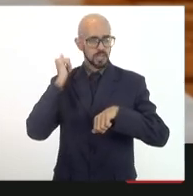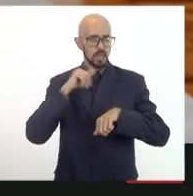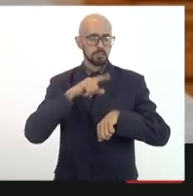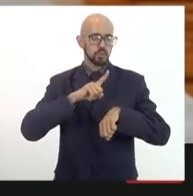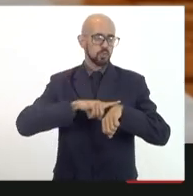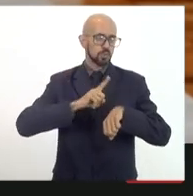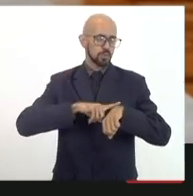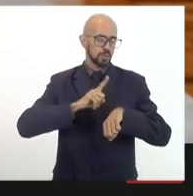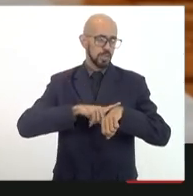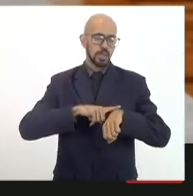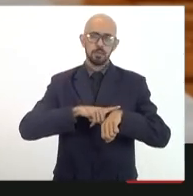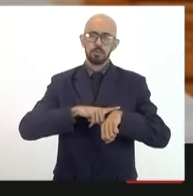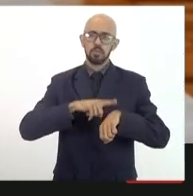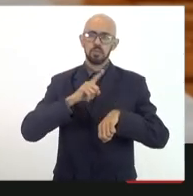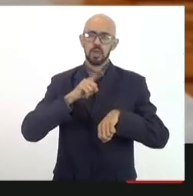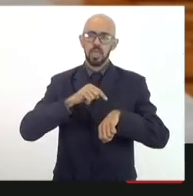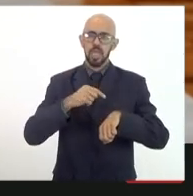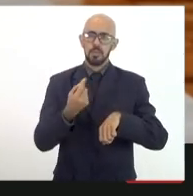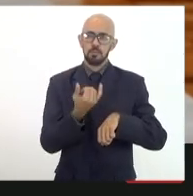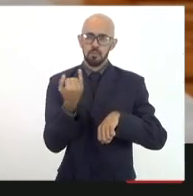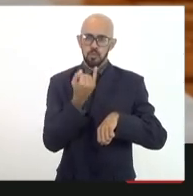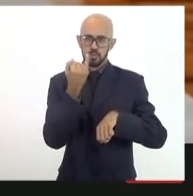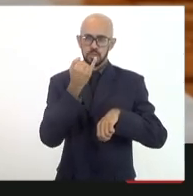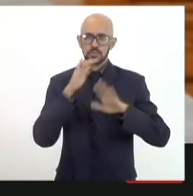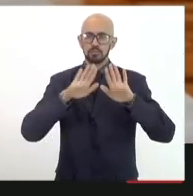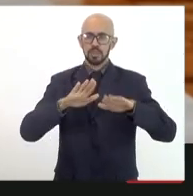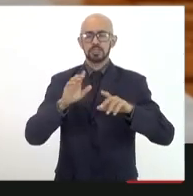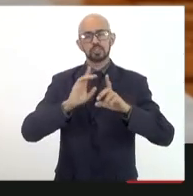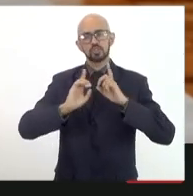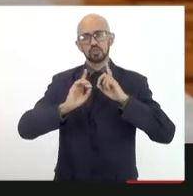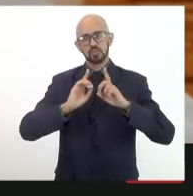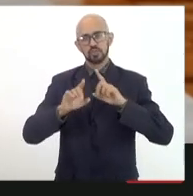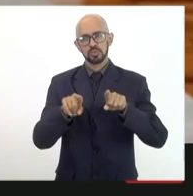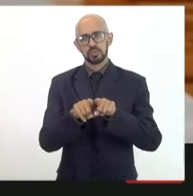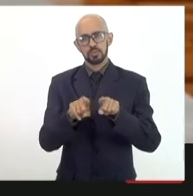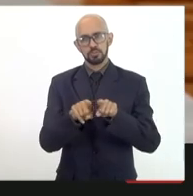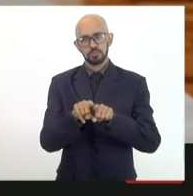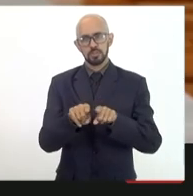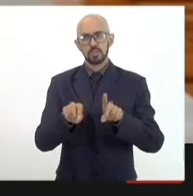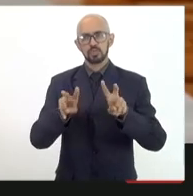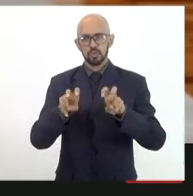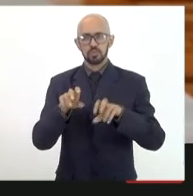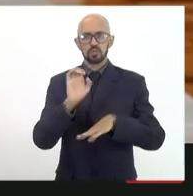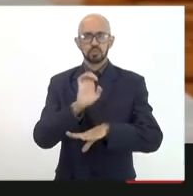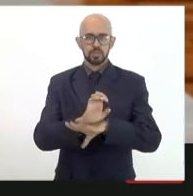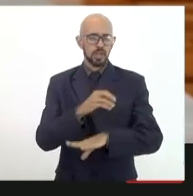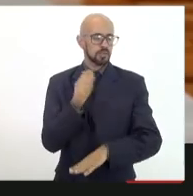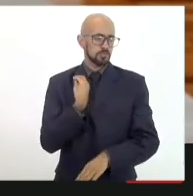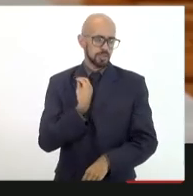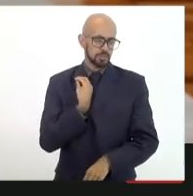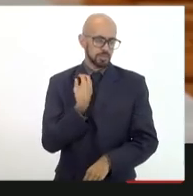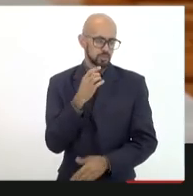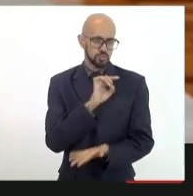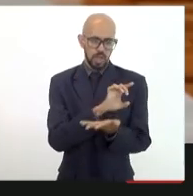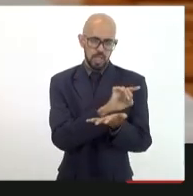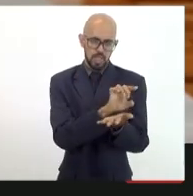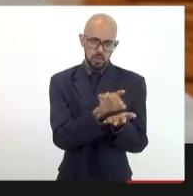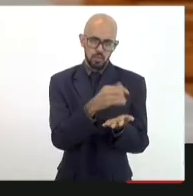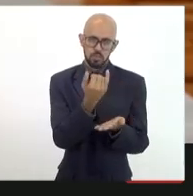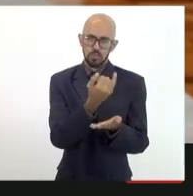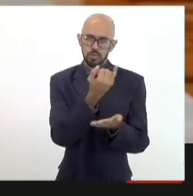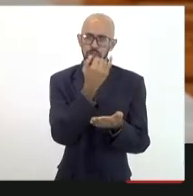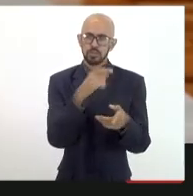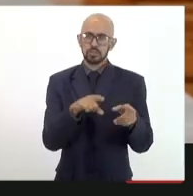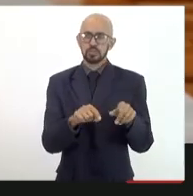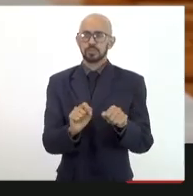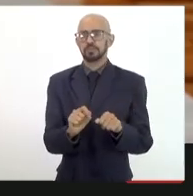é um tempo valioso importante mas discutir também a questão do Estado a participação de vocês é fundamental nessa